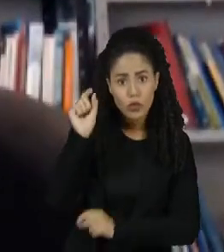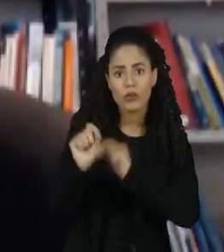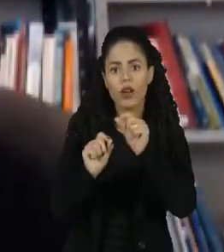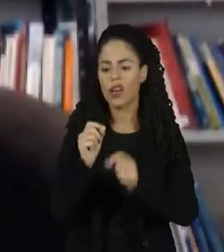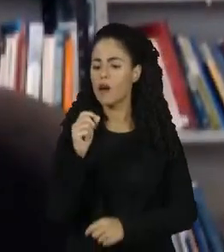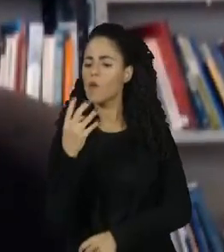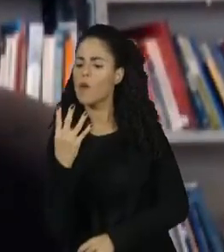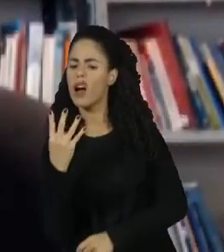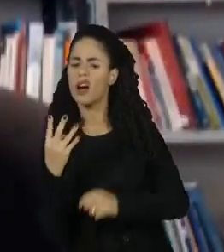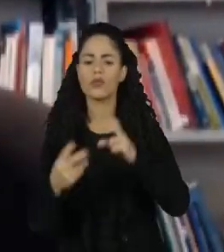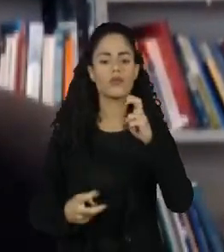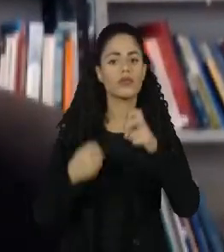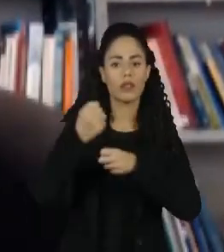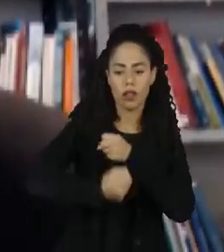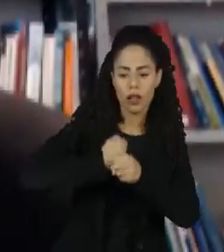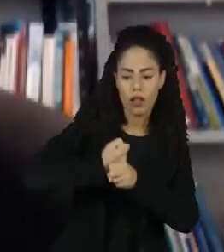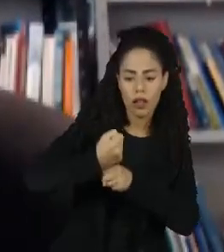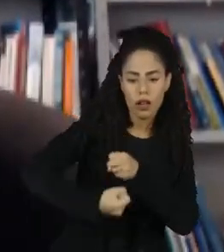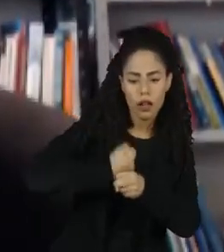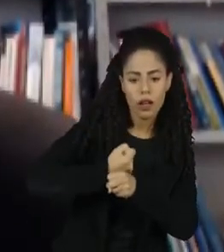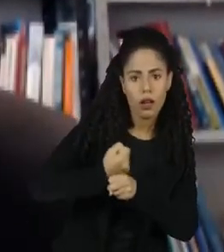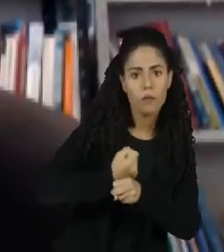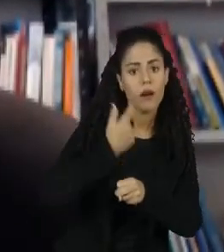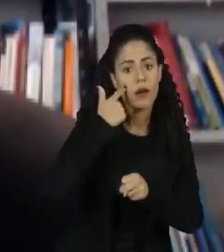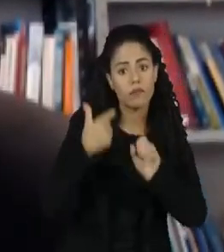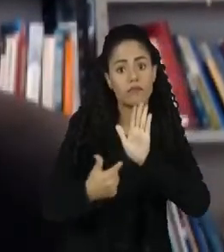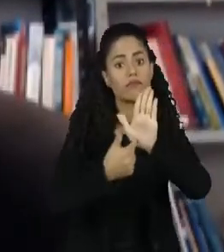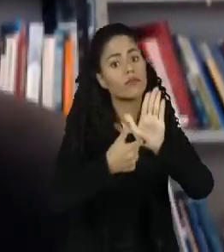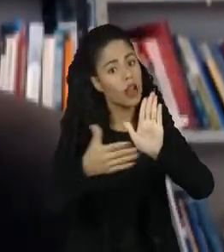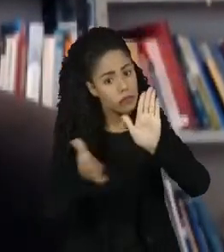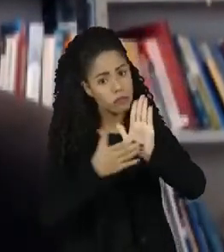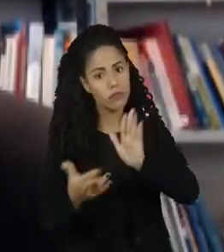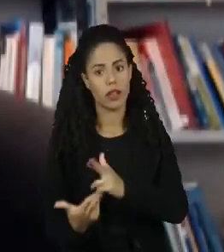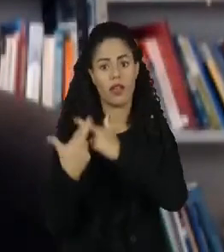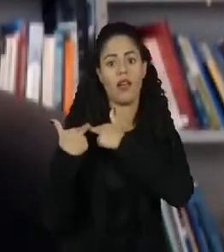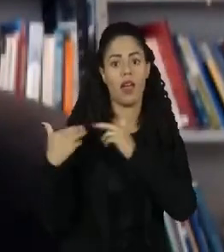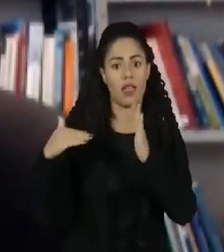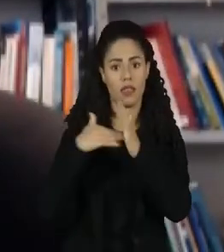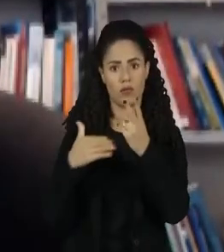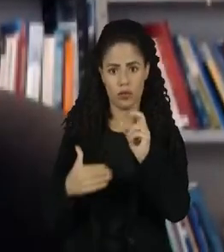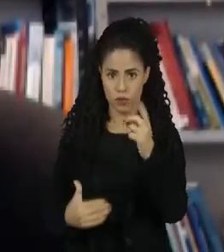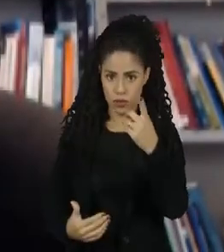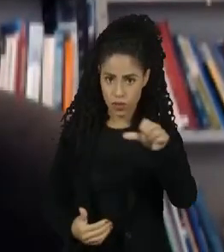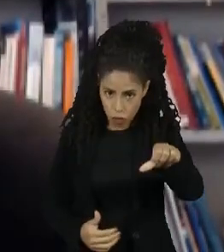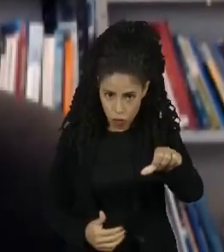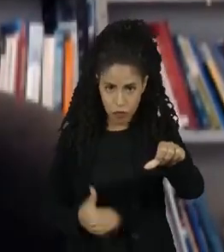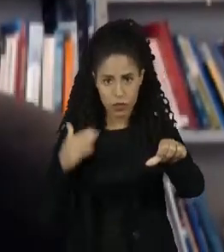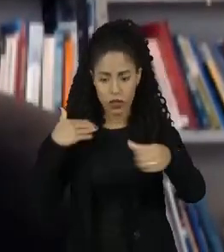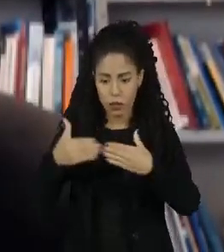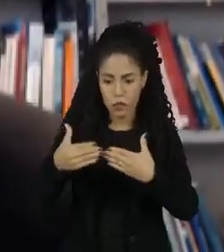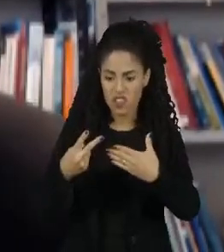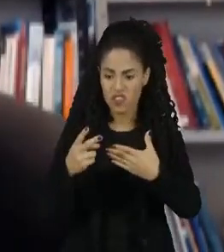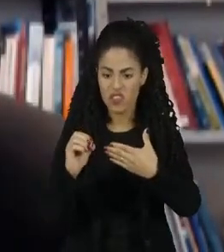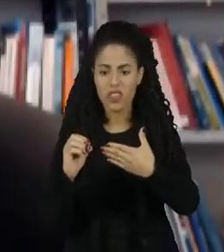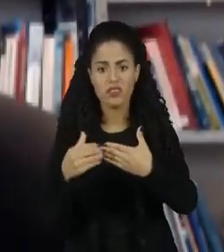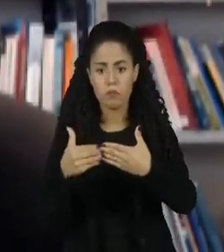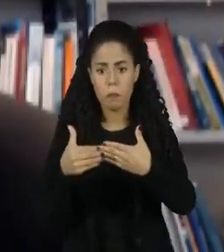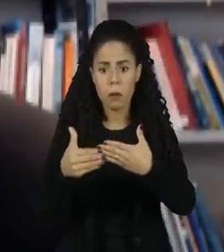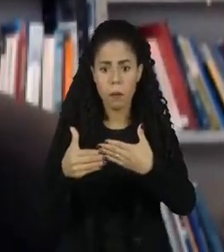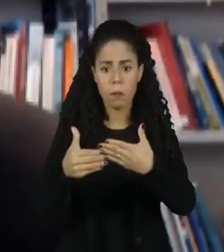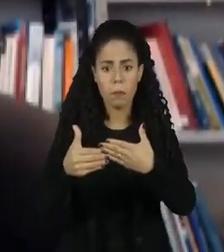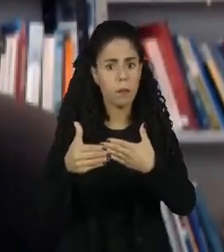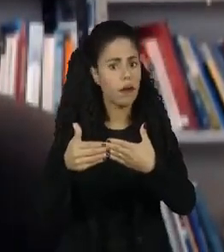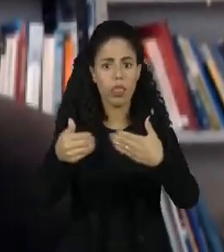anos uma parcela expressiva da agenda pública até 2019. De 20 em diante, ela foi virtualmente